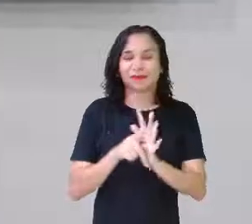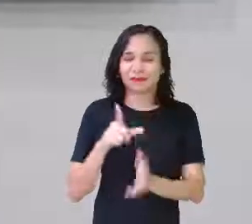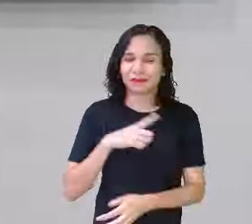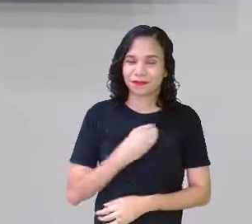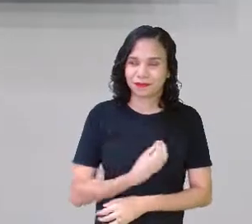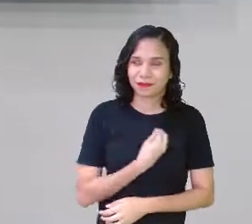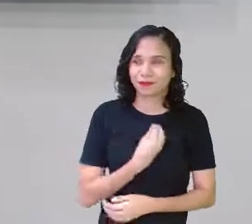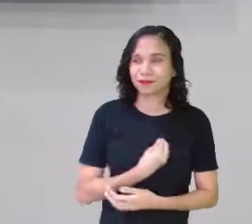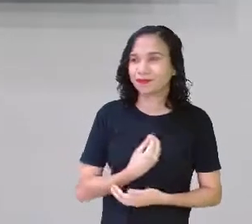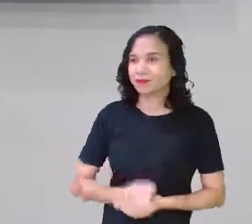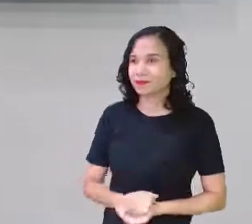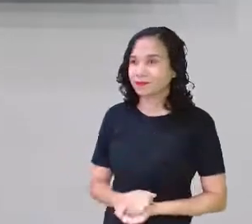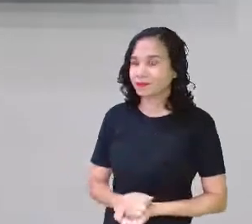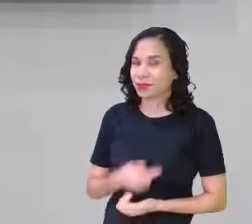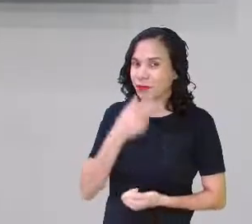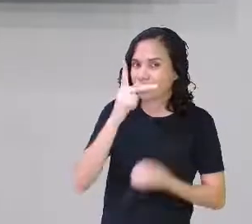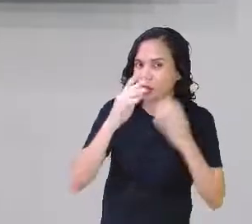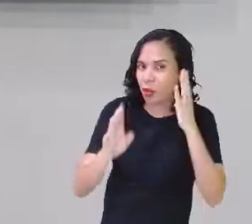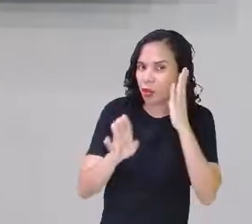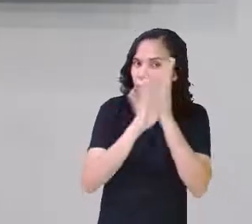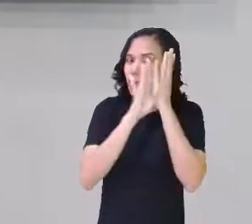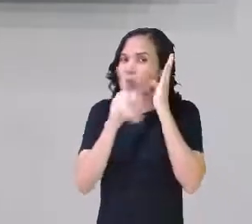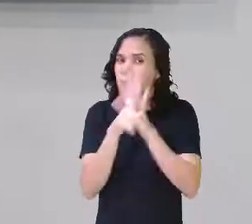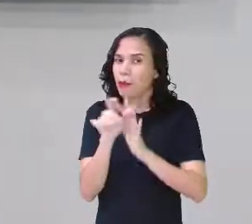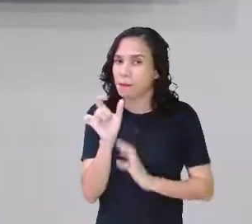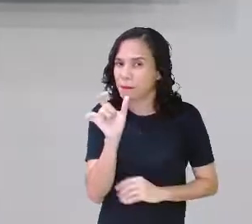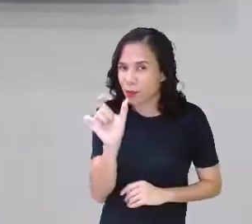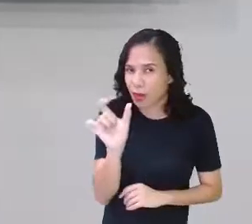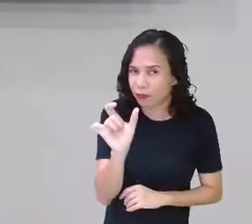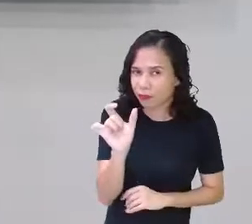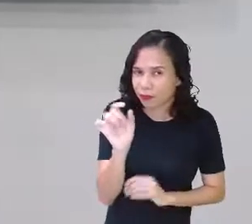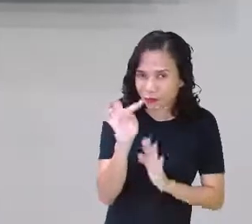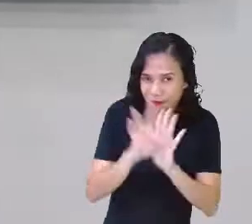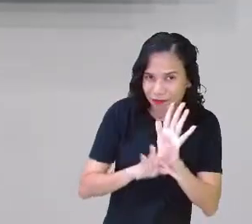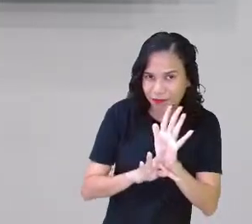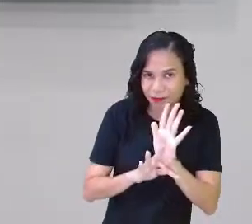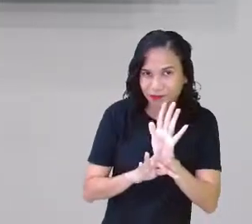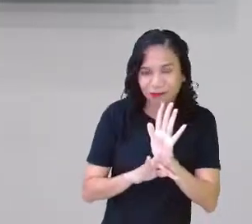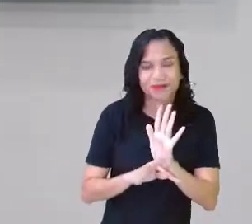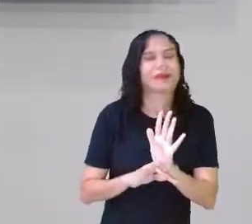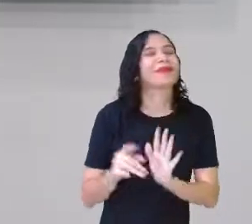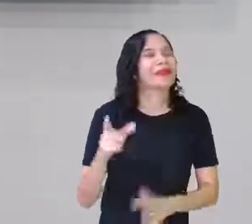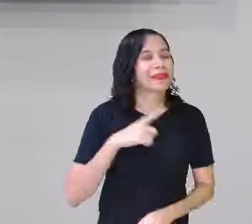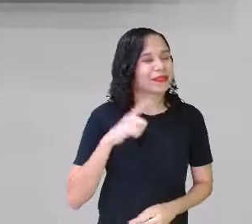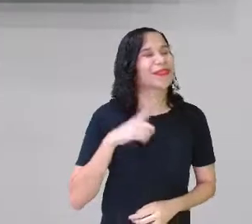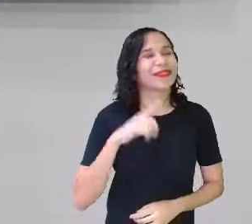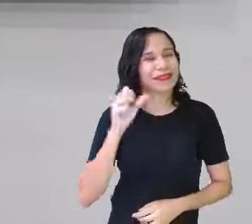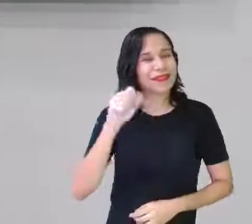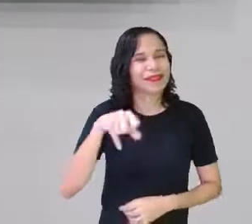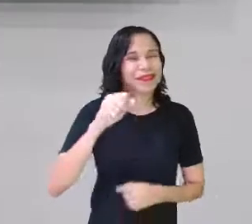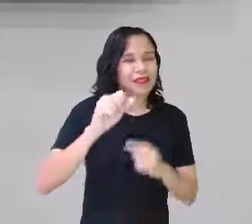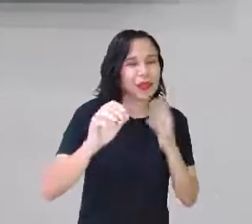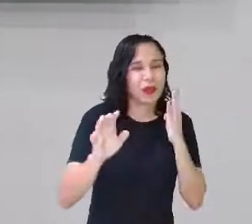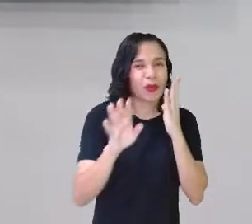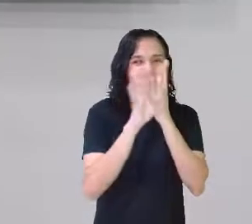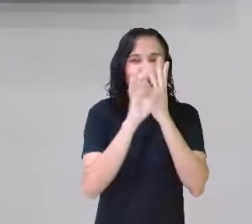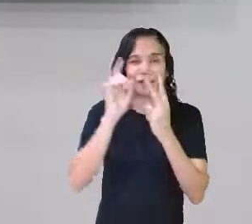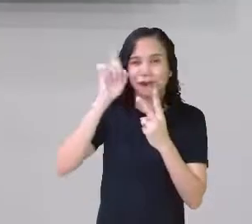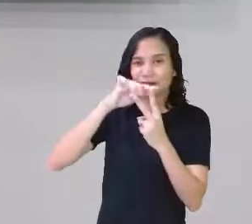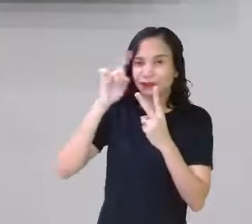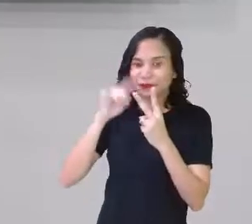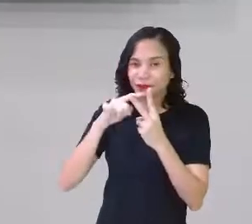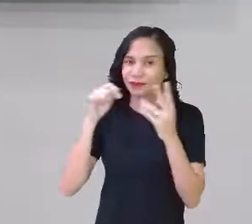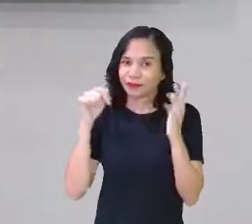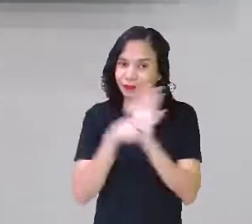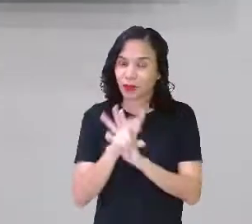E aí, acharam alguma palavra oxítona? Eu acho que acharam. Tem duas questões aí.